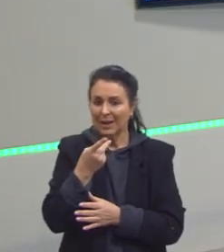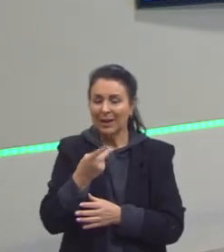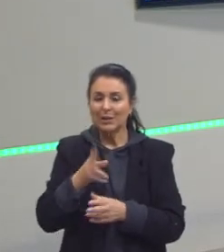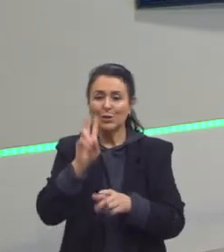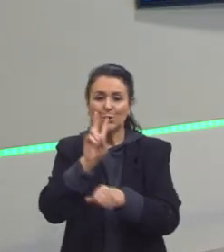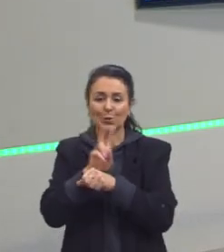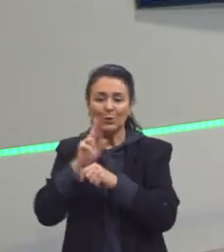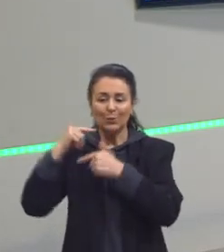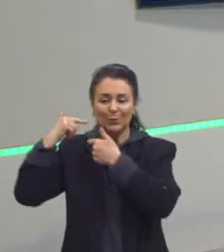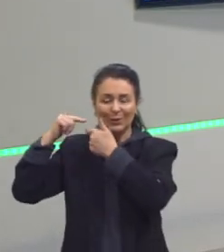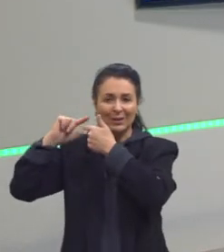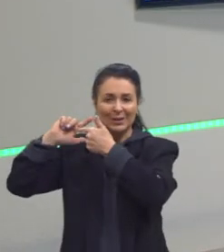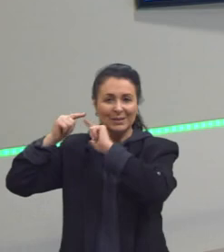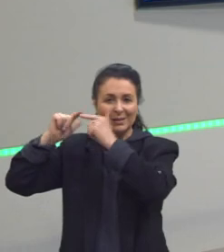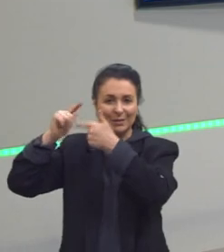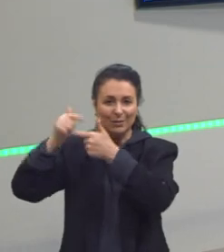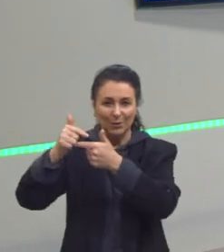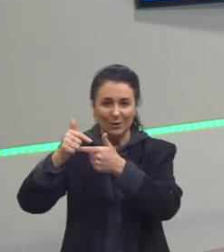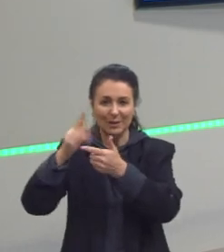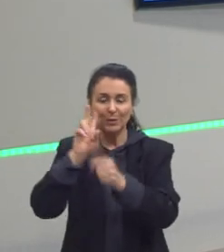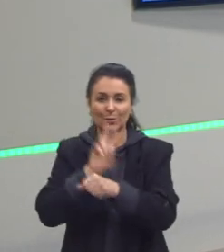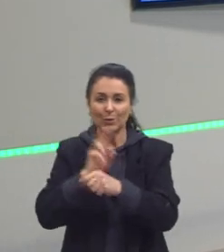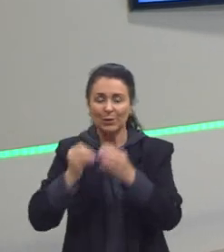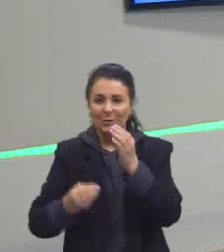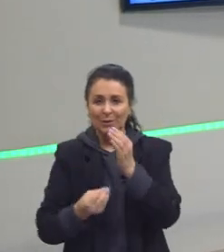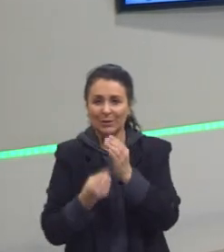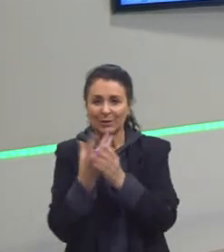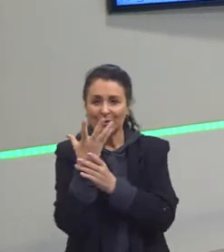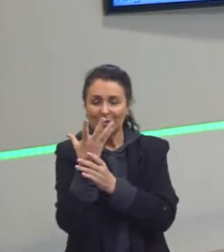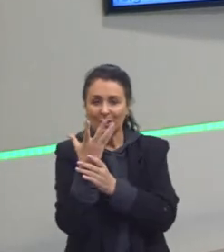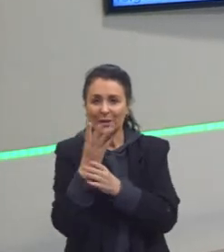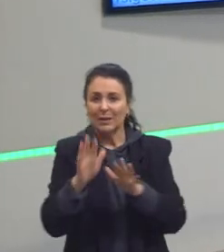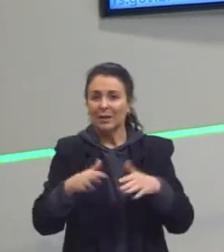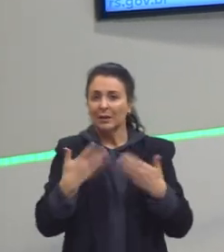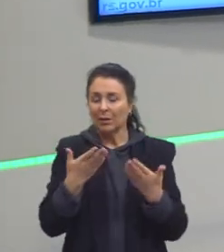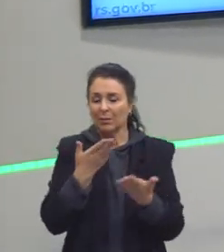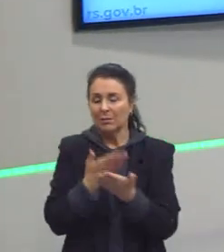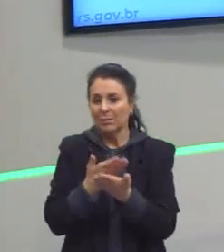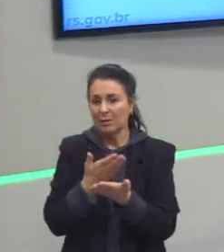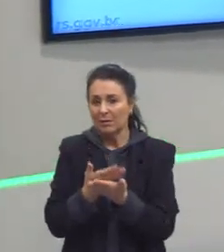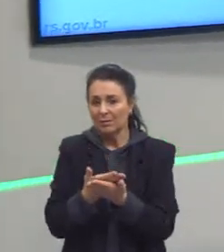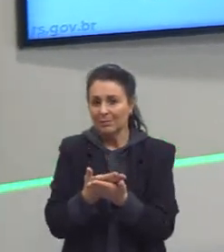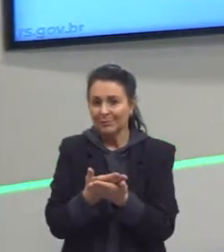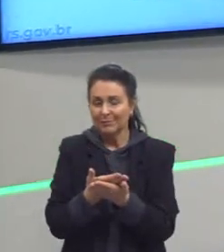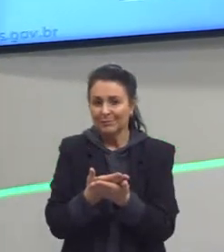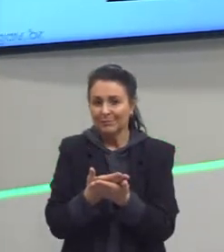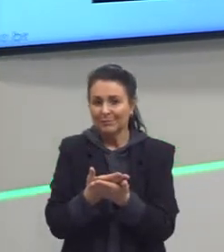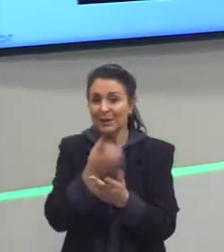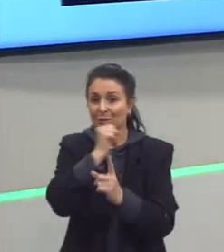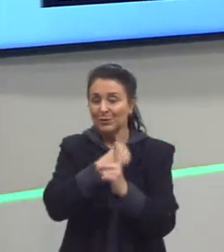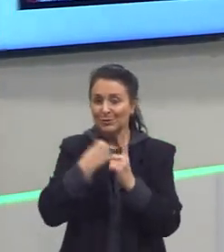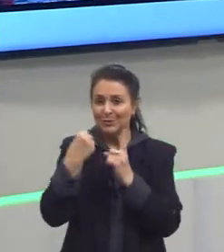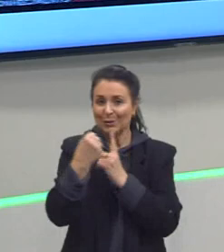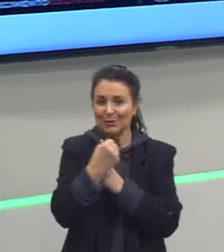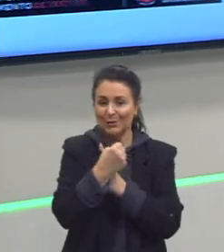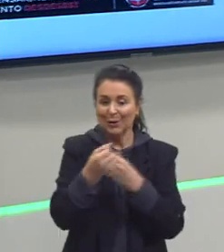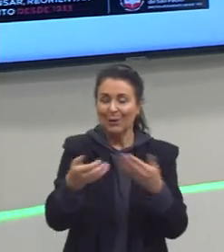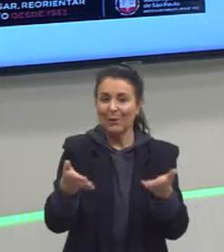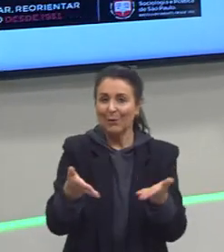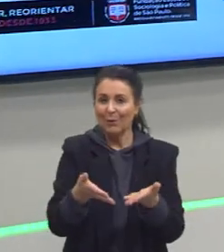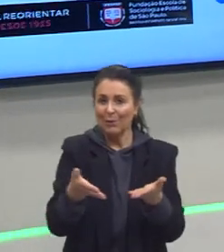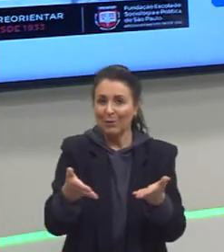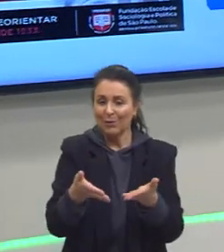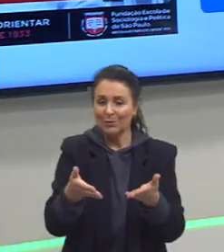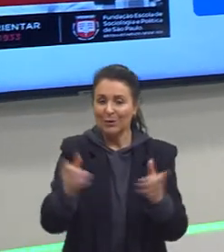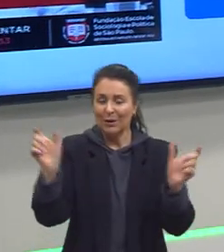preservam as suas origens. Ok? E, camarada, então essa foi a nossa aula de sociologia de hoje. Deixo aqui no